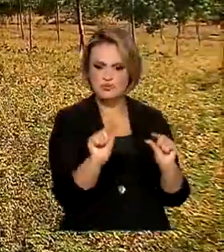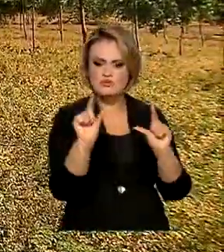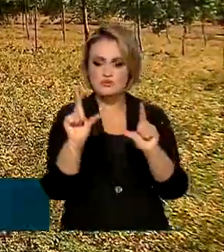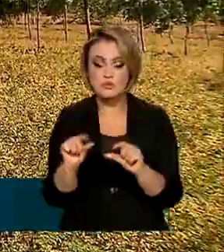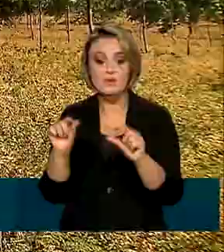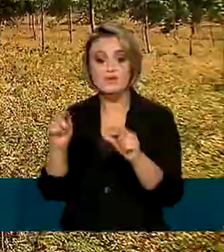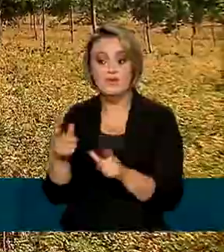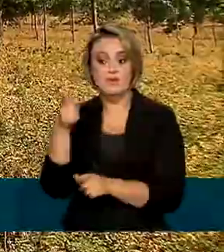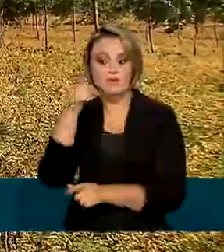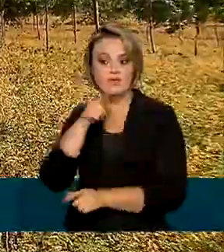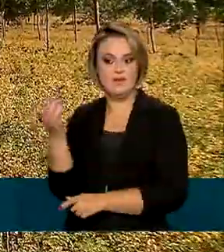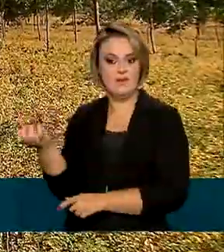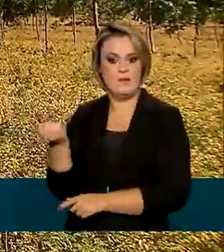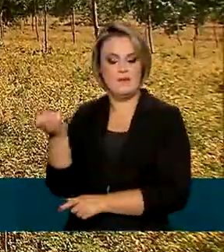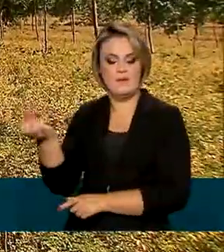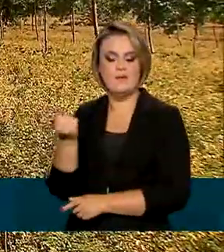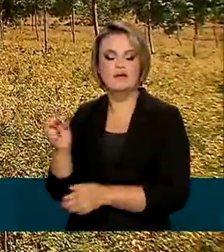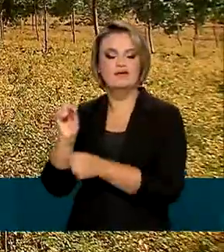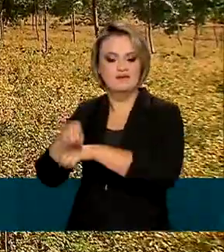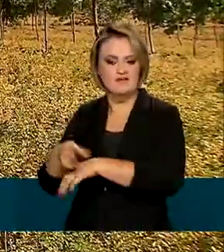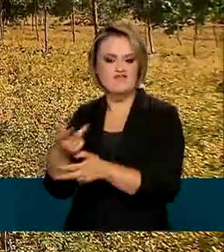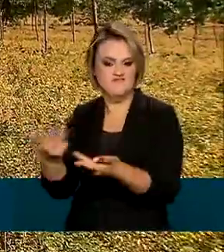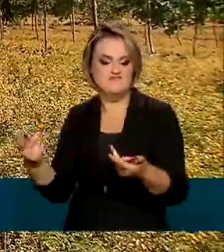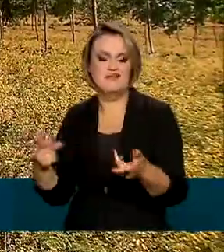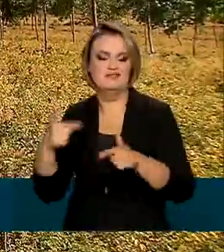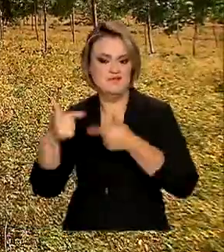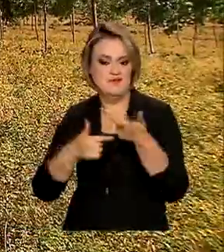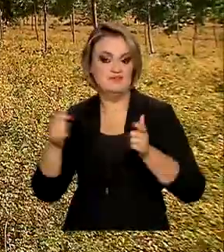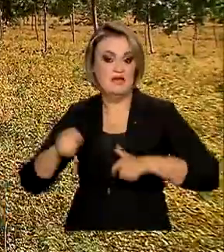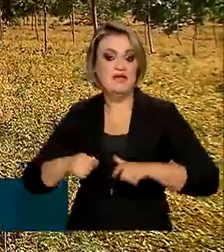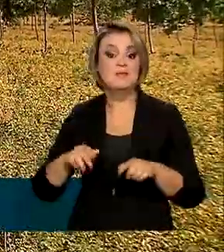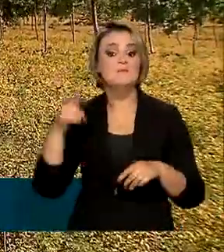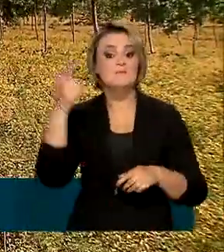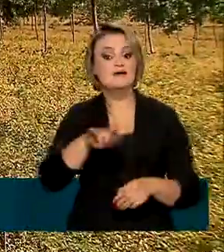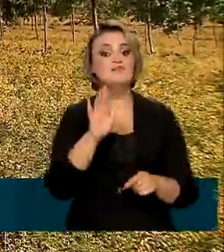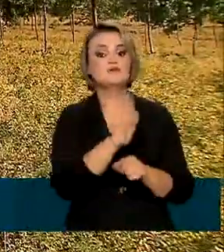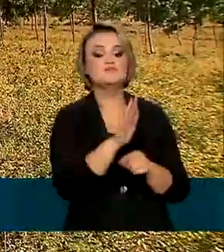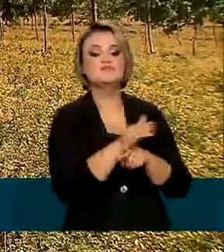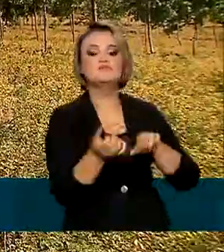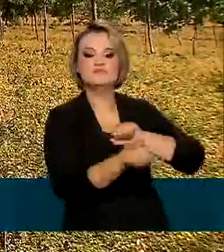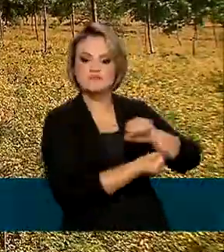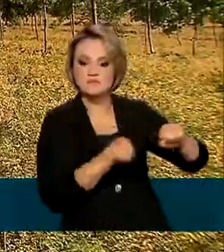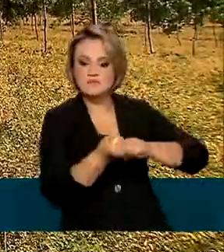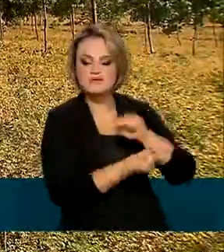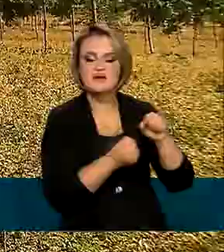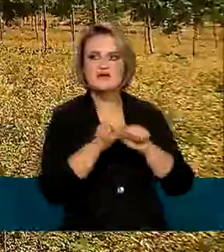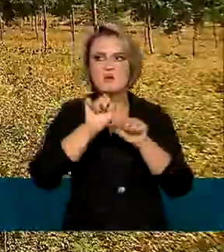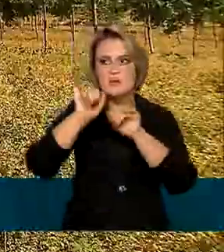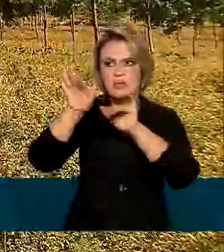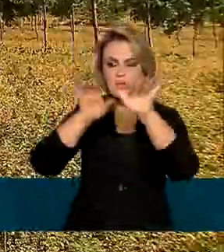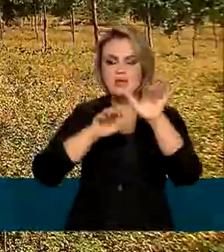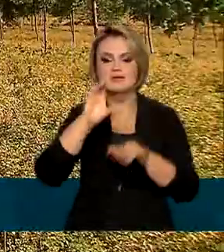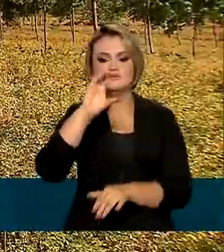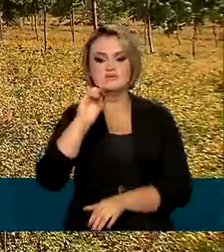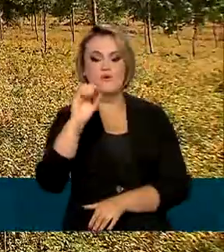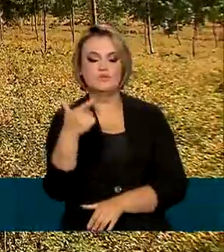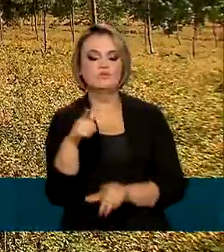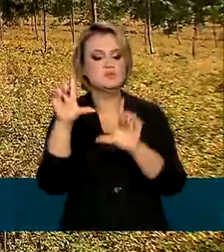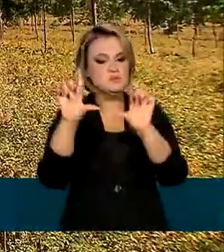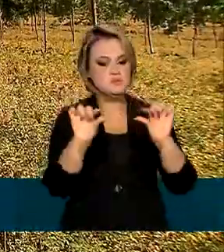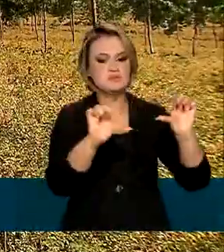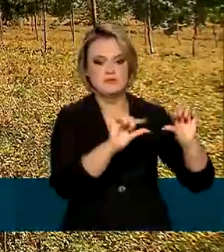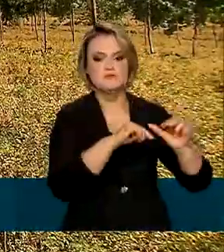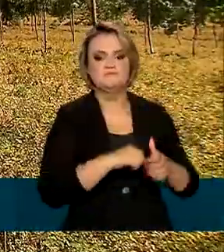renda e emprego. Além disso, contribui para a sustentabilidade, com a redução da emissão de gás carbônico na